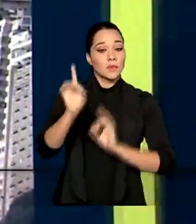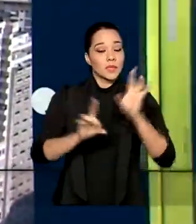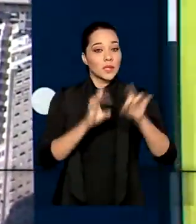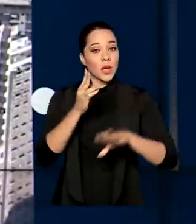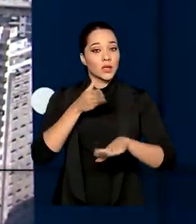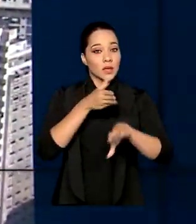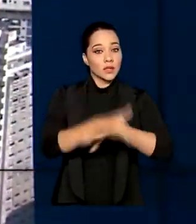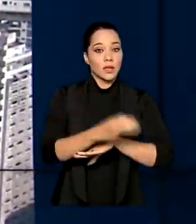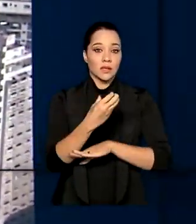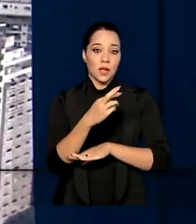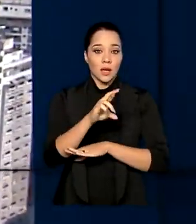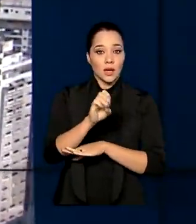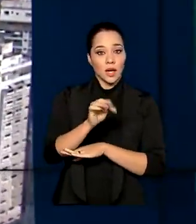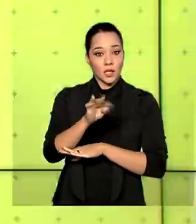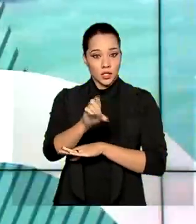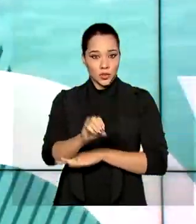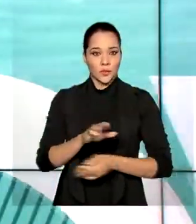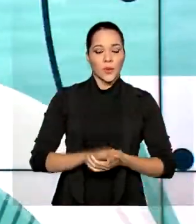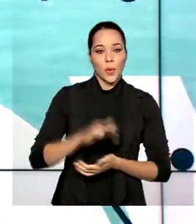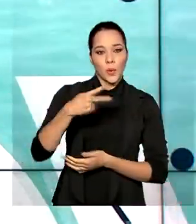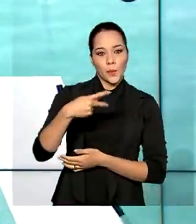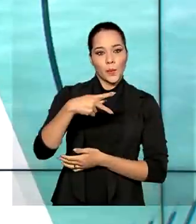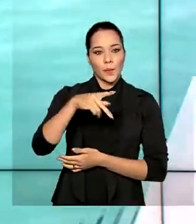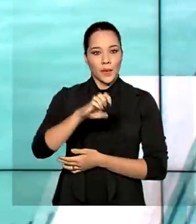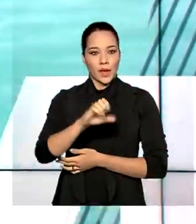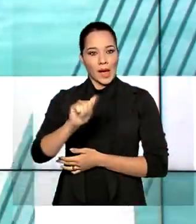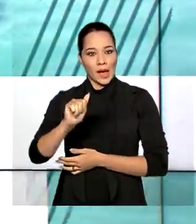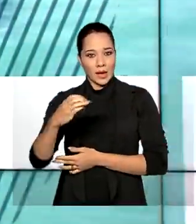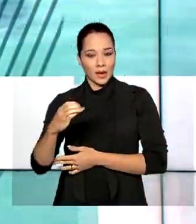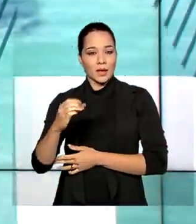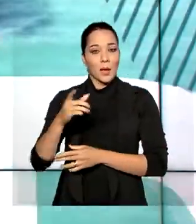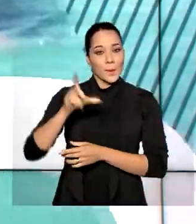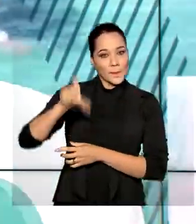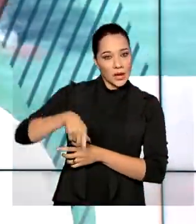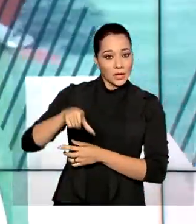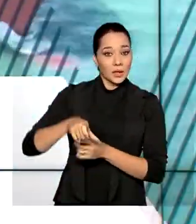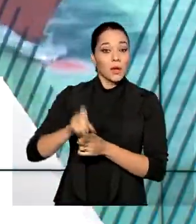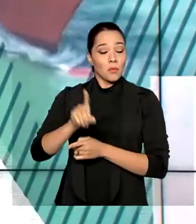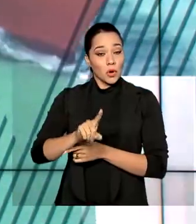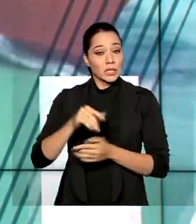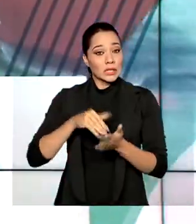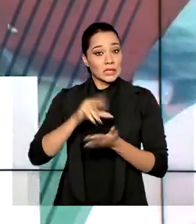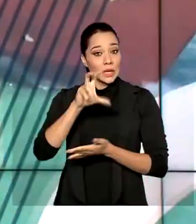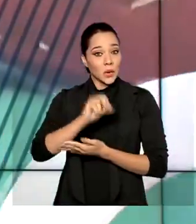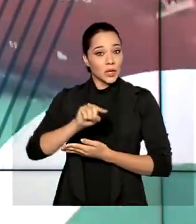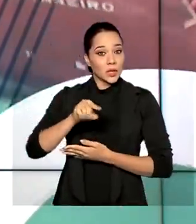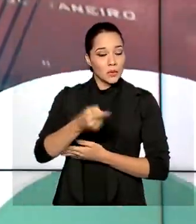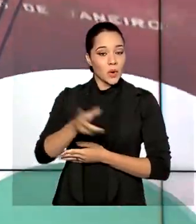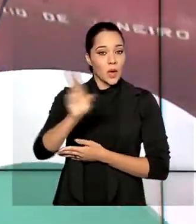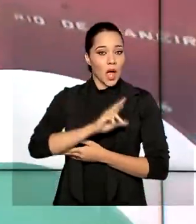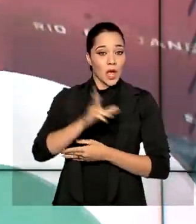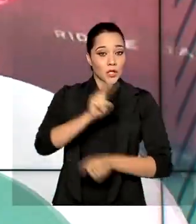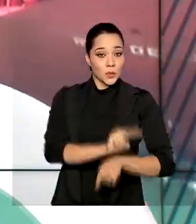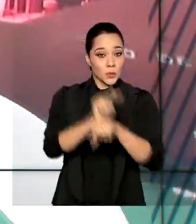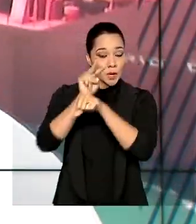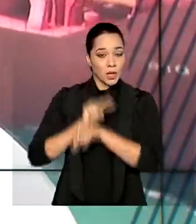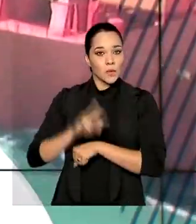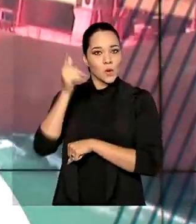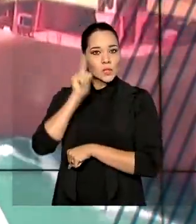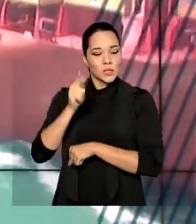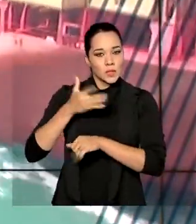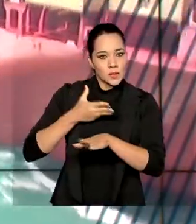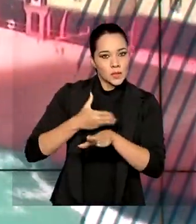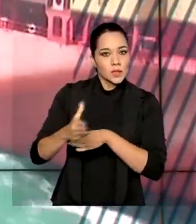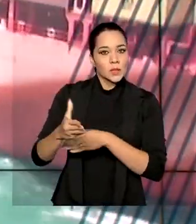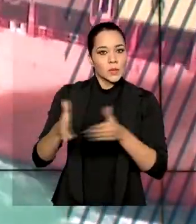Acesso a Crédito, o PEAC Maquininhas. Esses pequenos negócios podem ter até 50 mil reais de empréstimo para enfrentar a pandemia